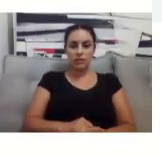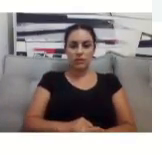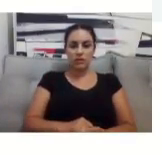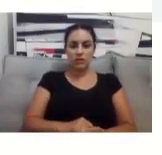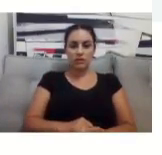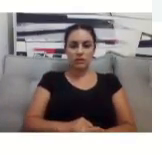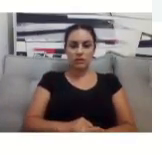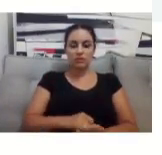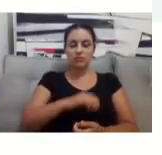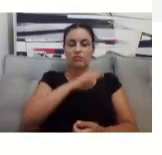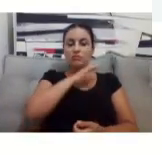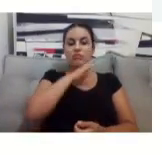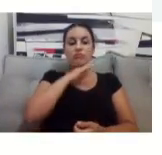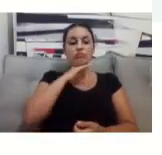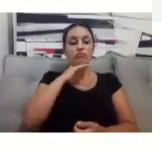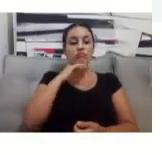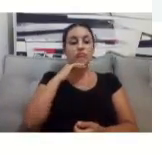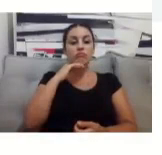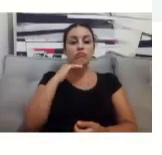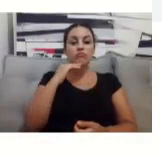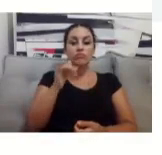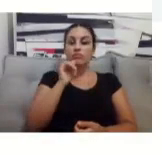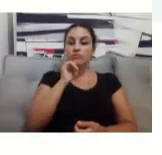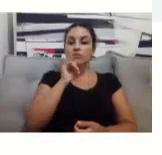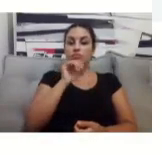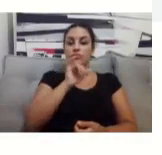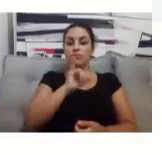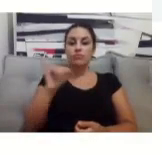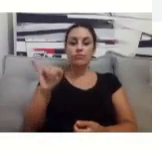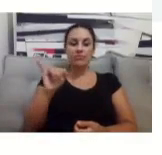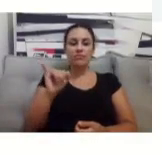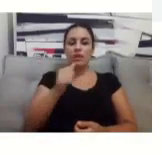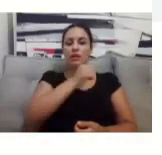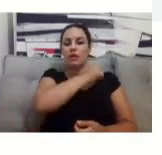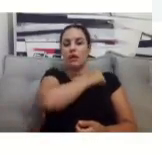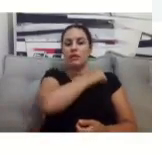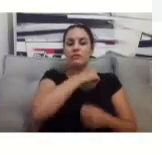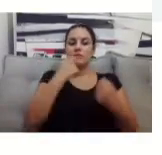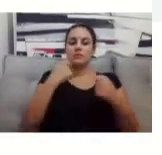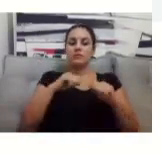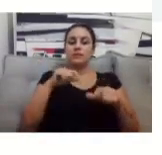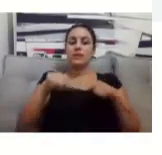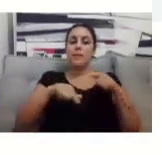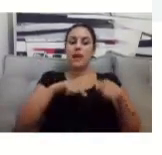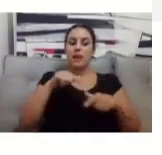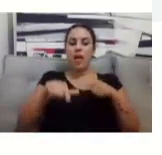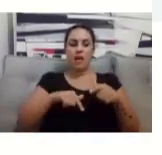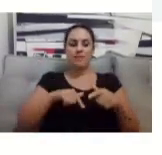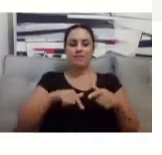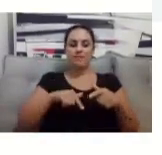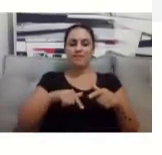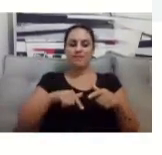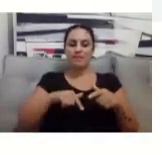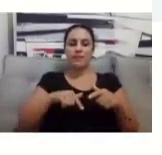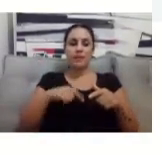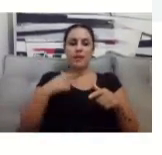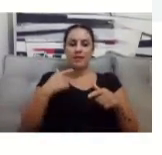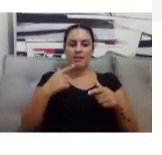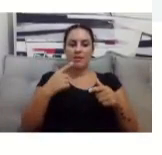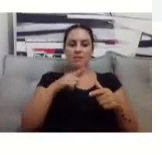uma questão de trabalho, aí você tem que entregar a justificativa e fazer todo o procedimento lá que eu te expliquei sobre